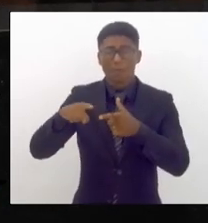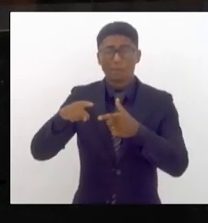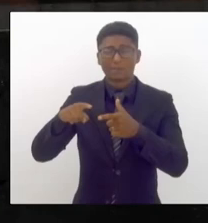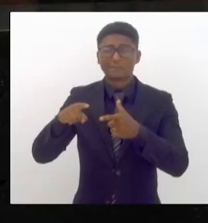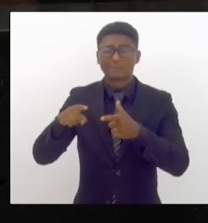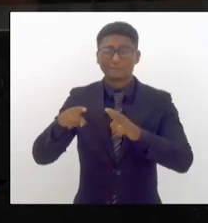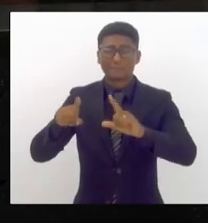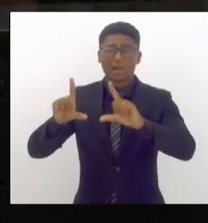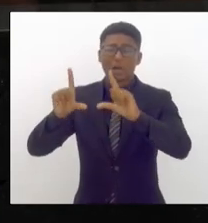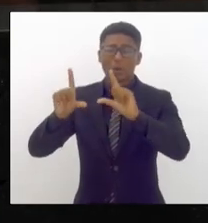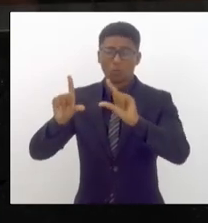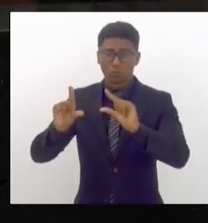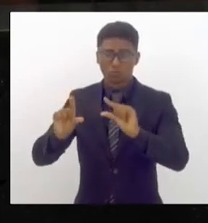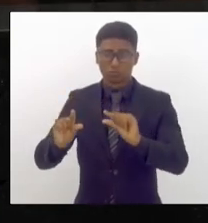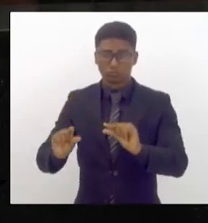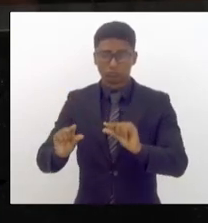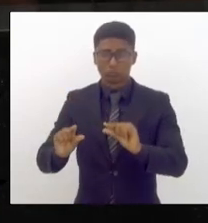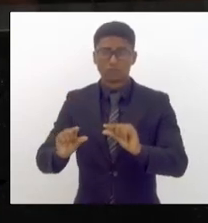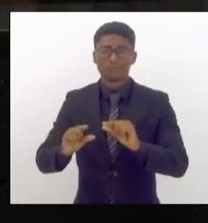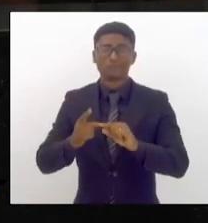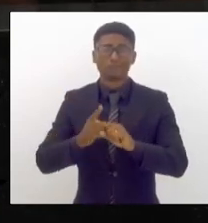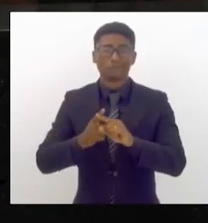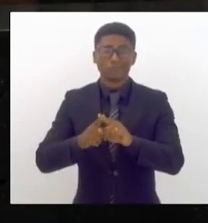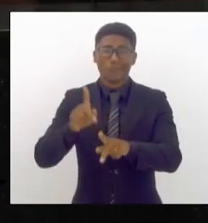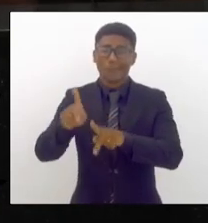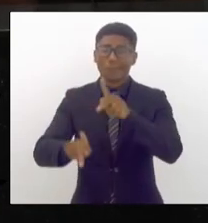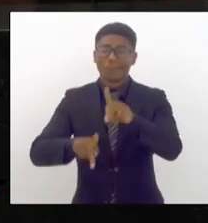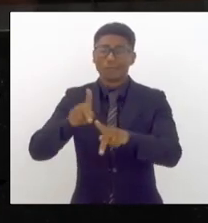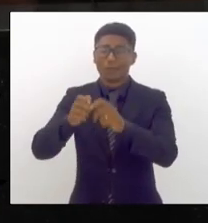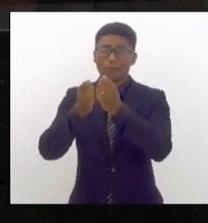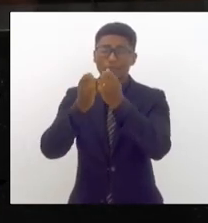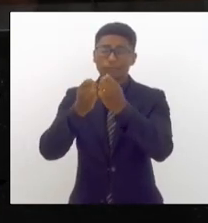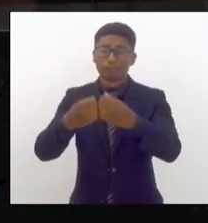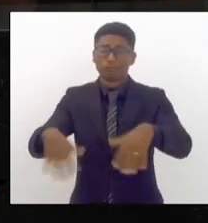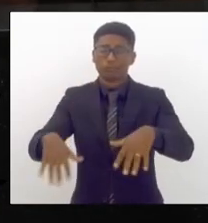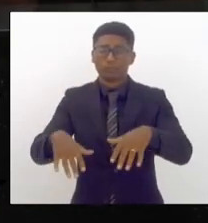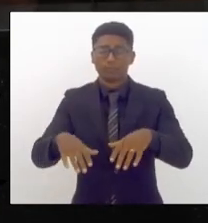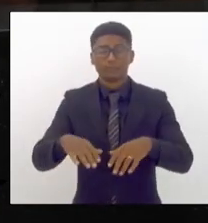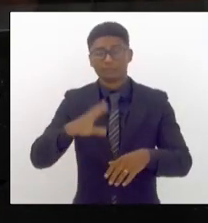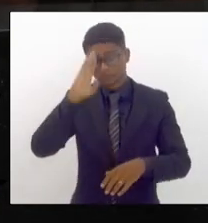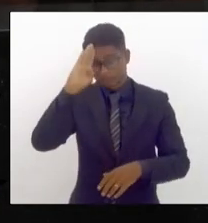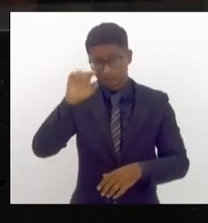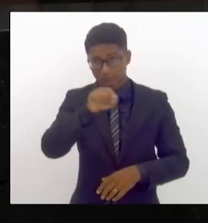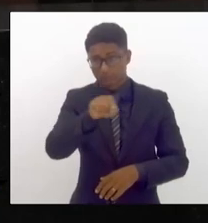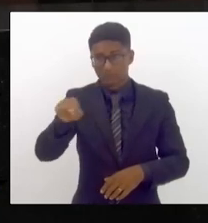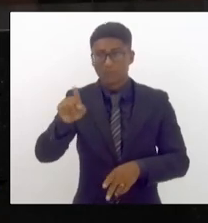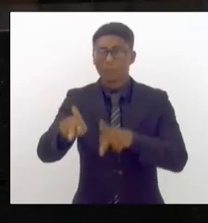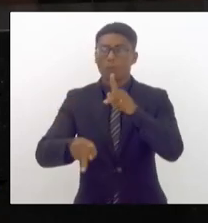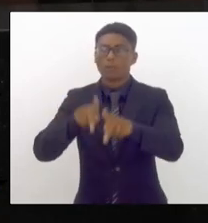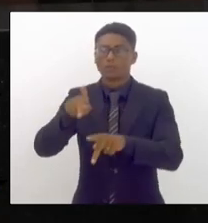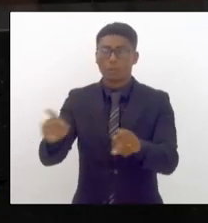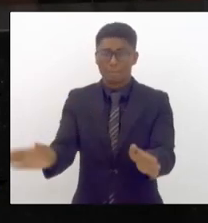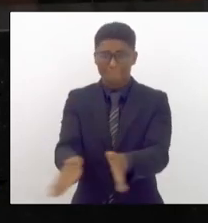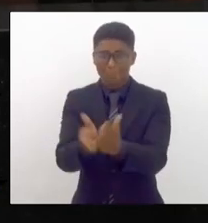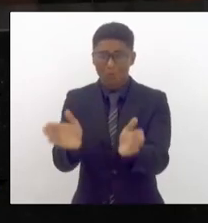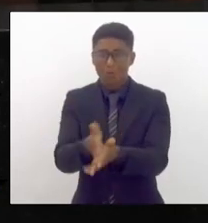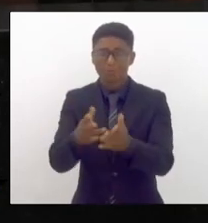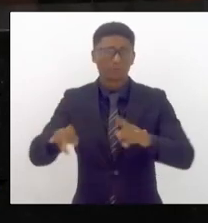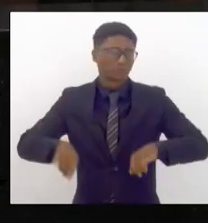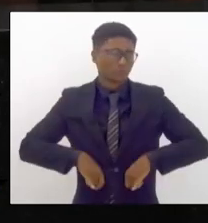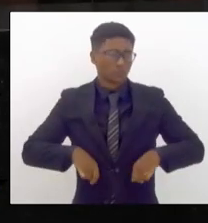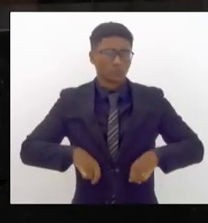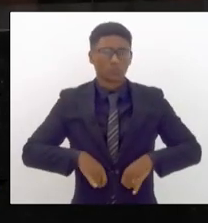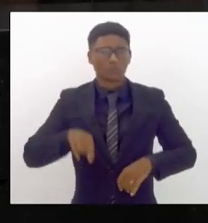prejudiciais à população em especial à população carente do nosso